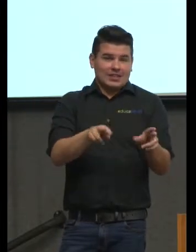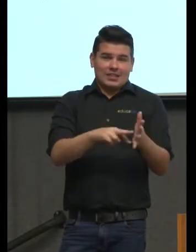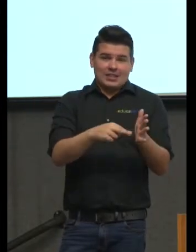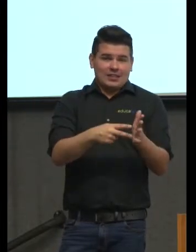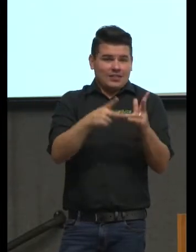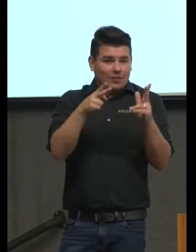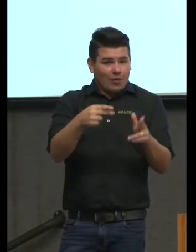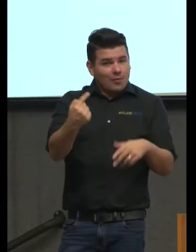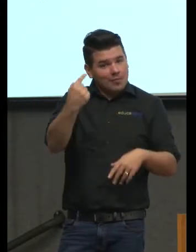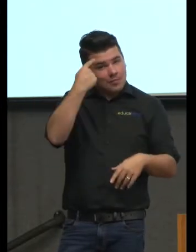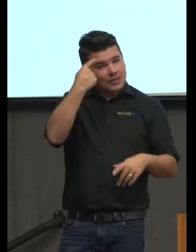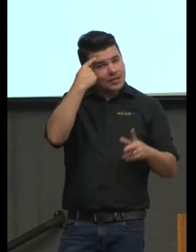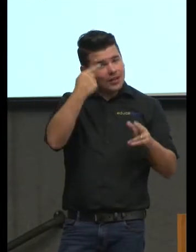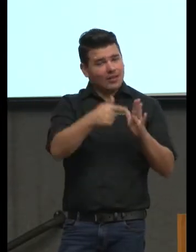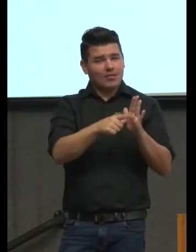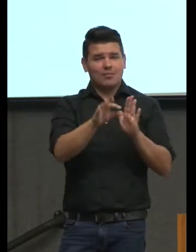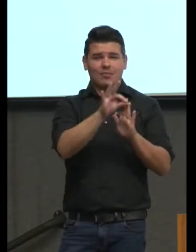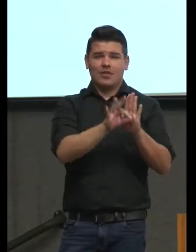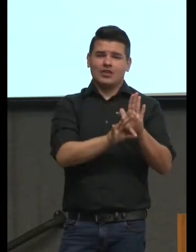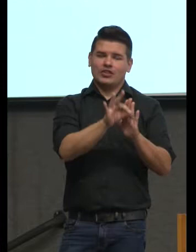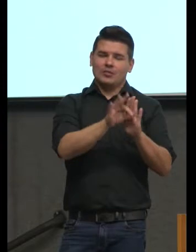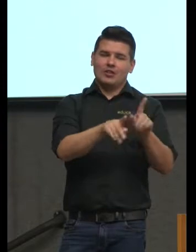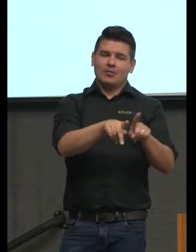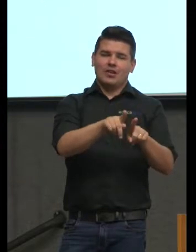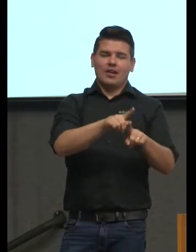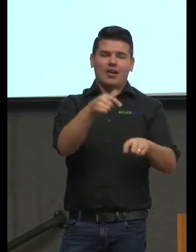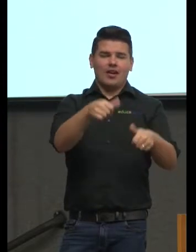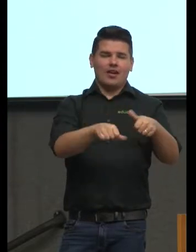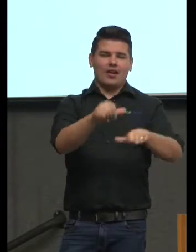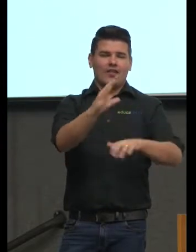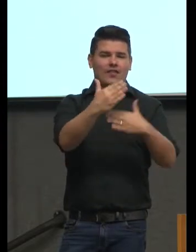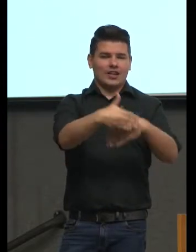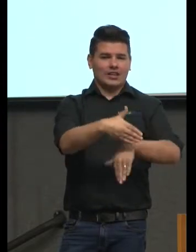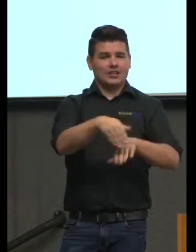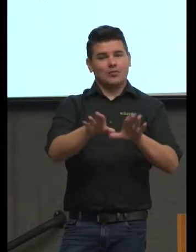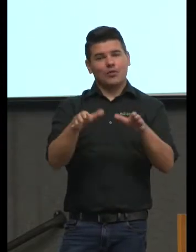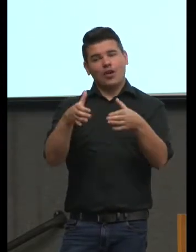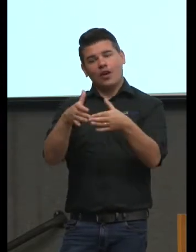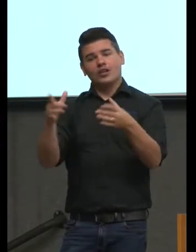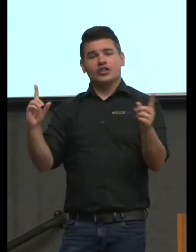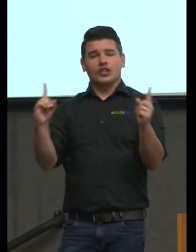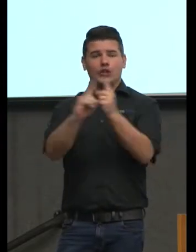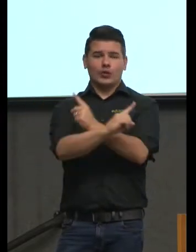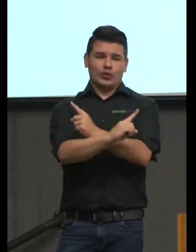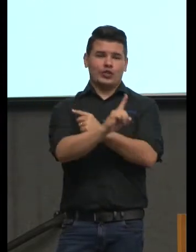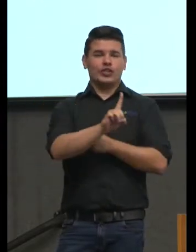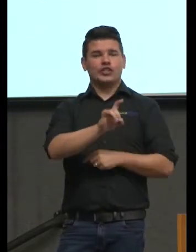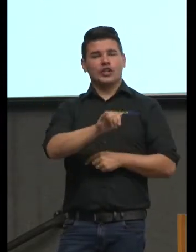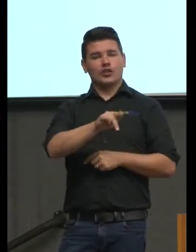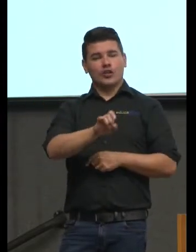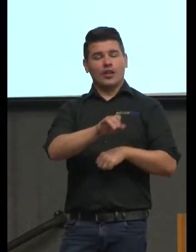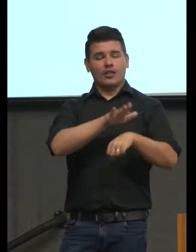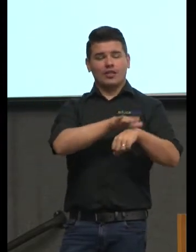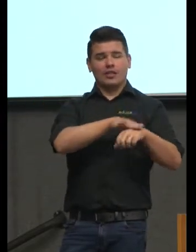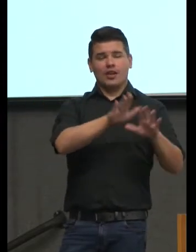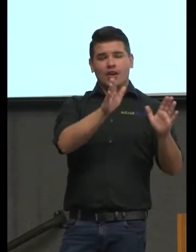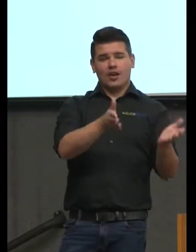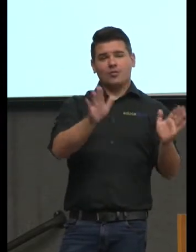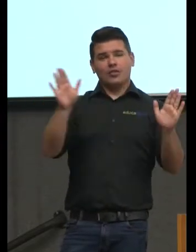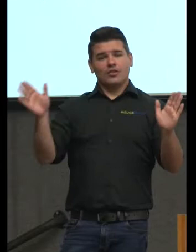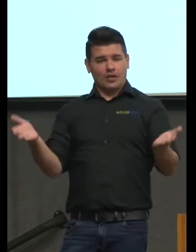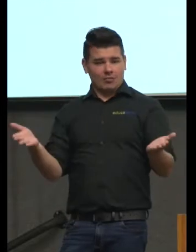o planejamento e a avaliação numa perspectiva diacrônica de um tempo de um tempo